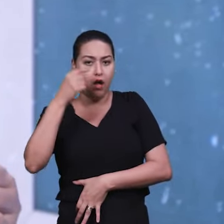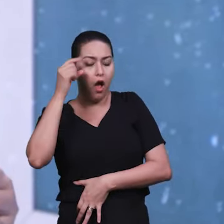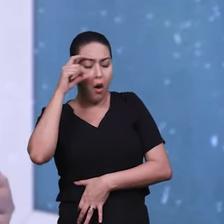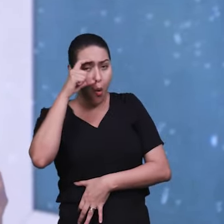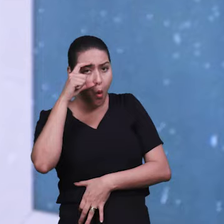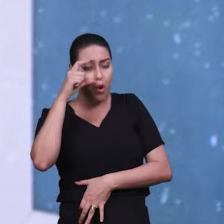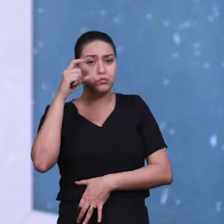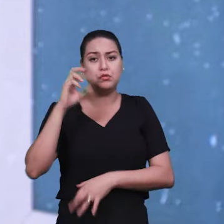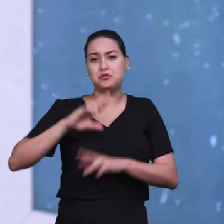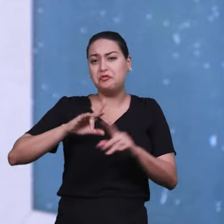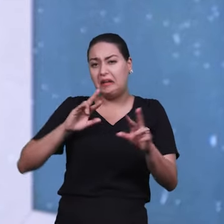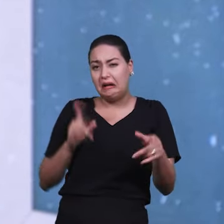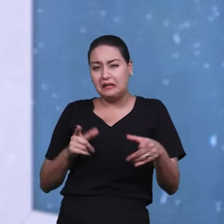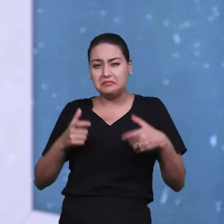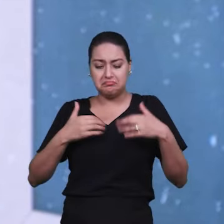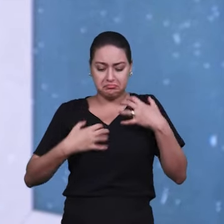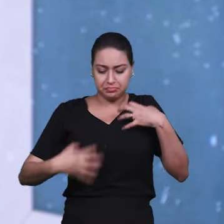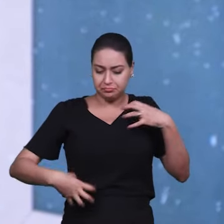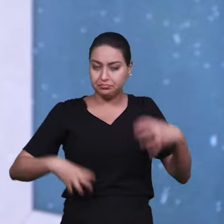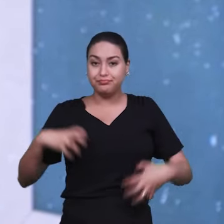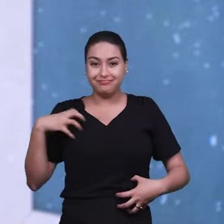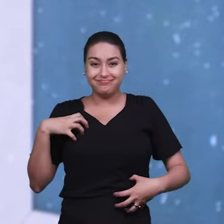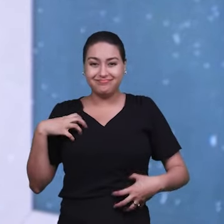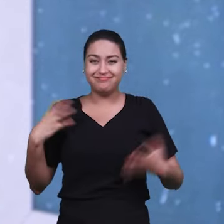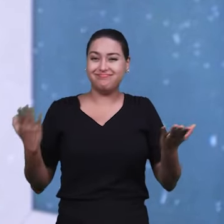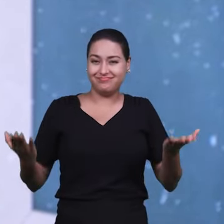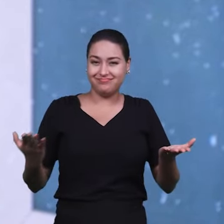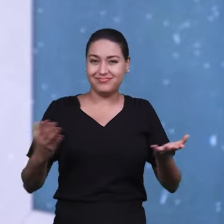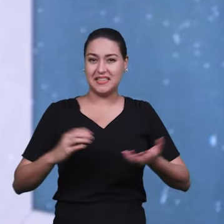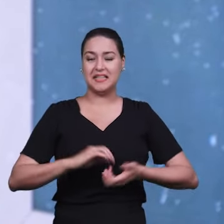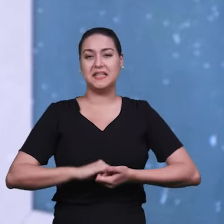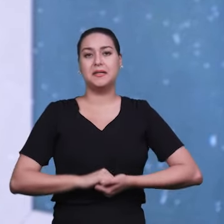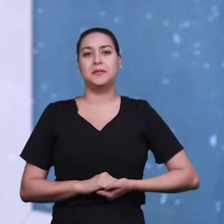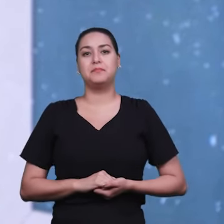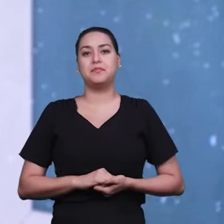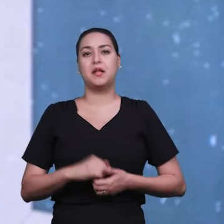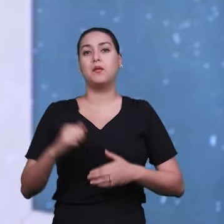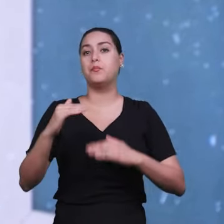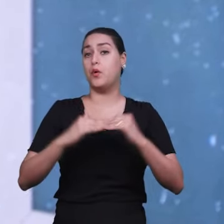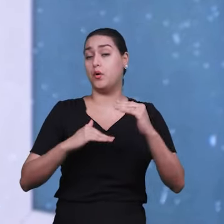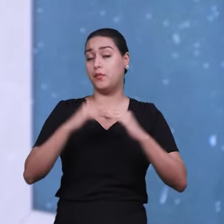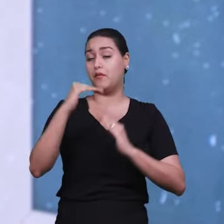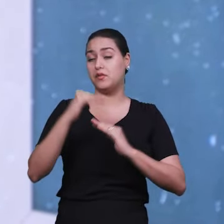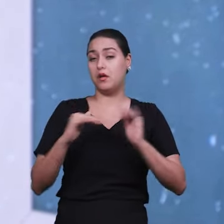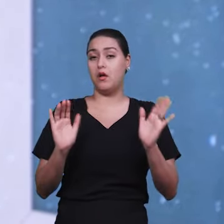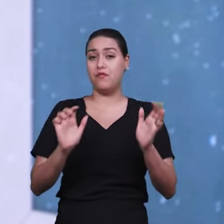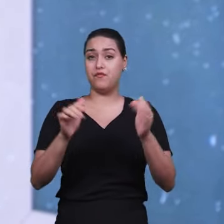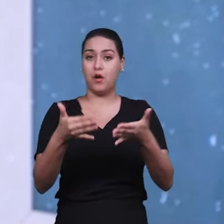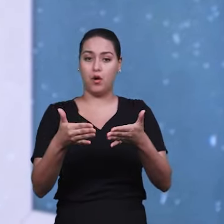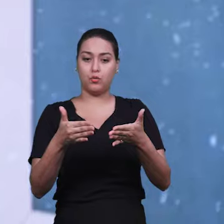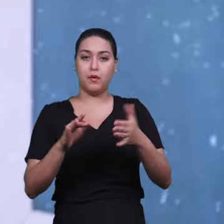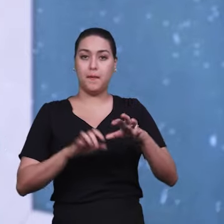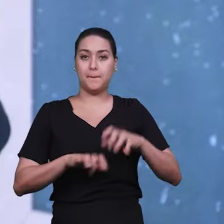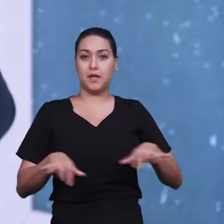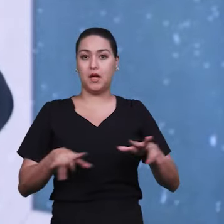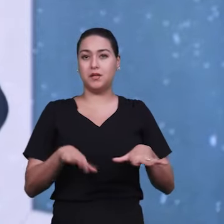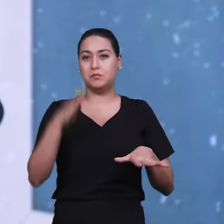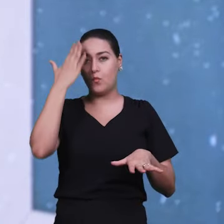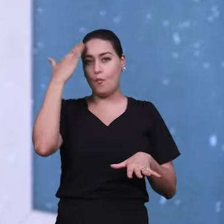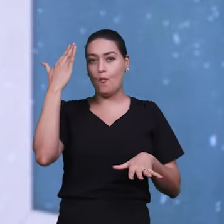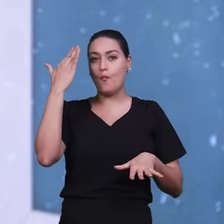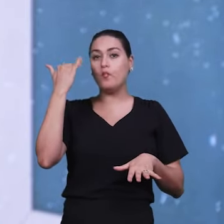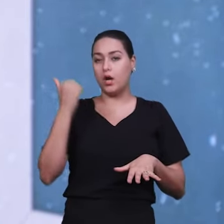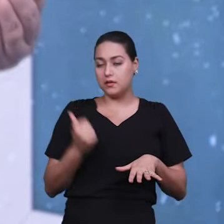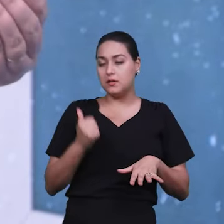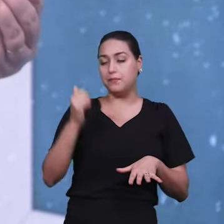performance ou a licenciatura, no caso. Que aí o profissional não vai ser específico em piano, mas ele sabe um pouco de coisa. Pode